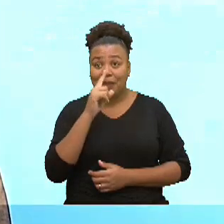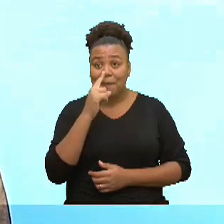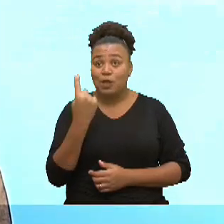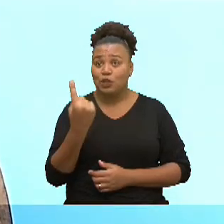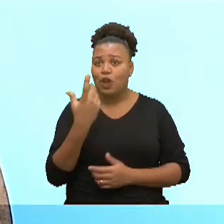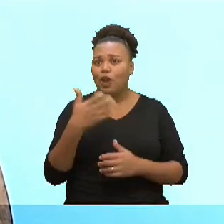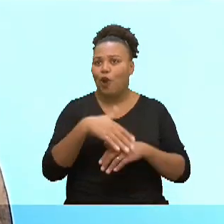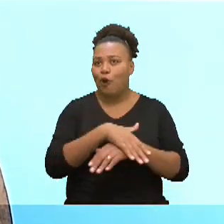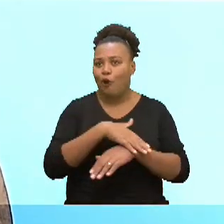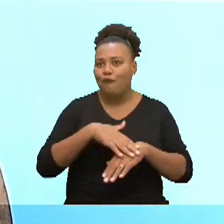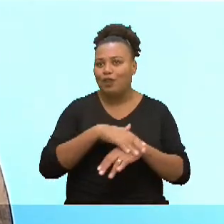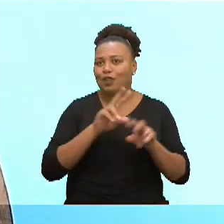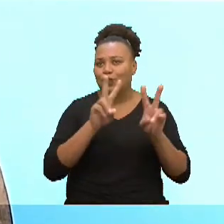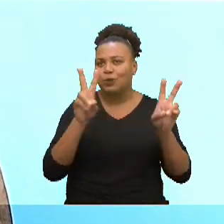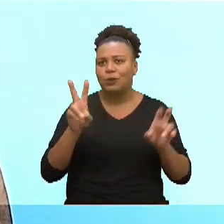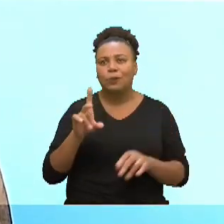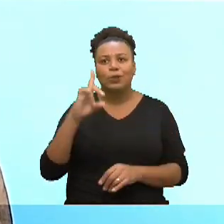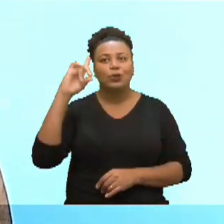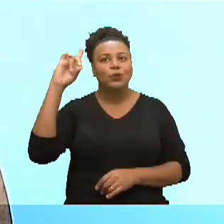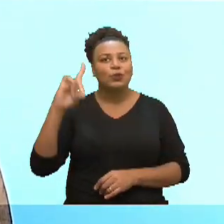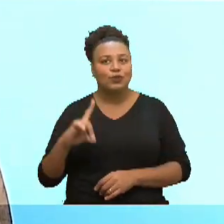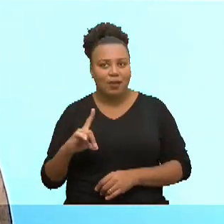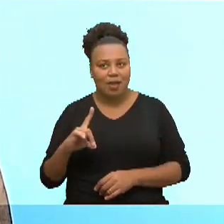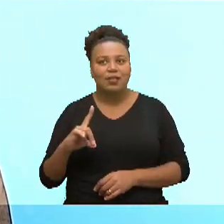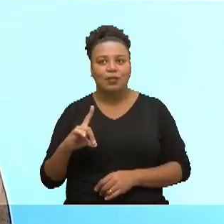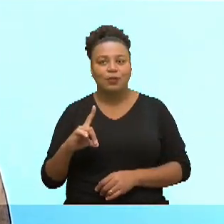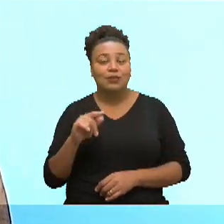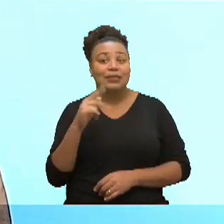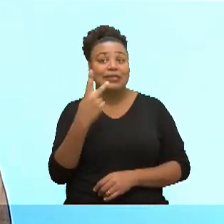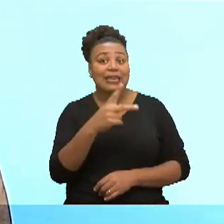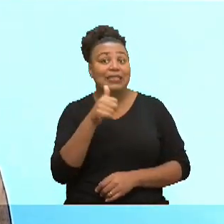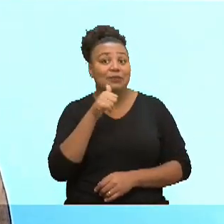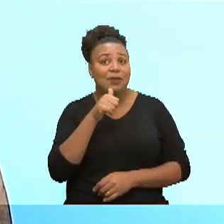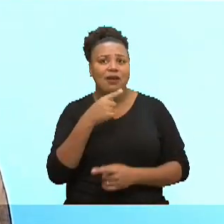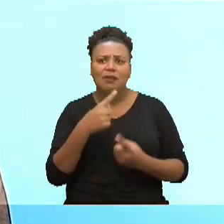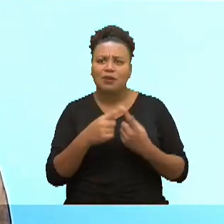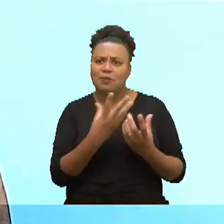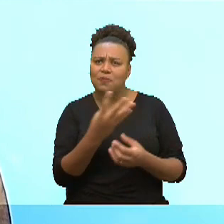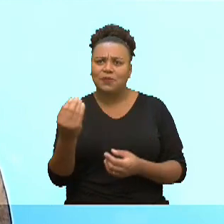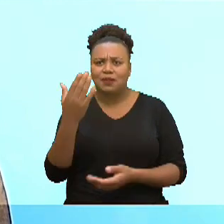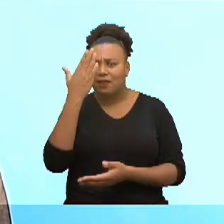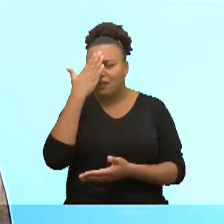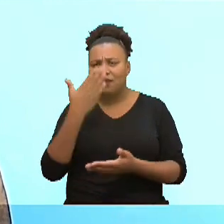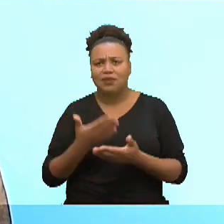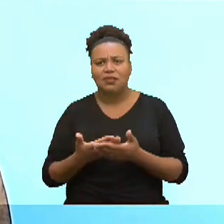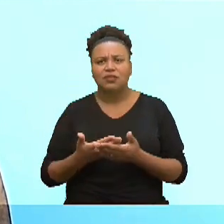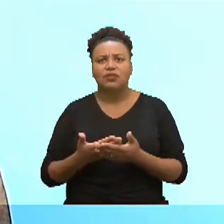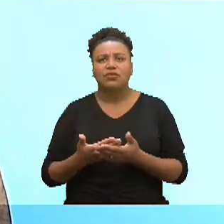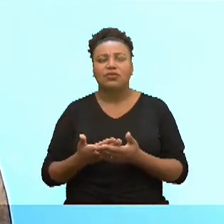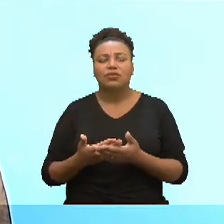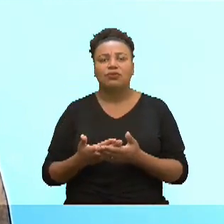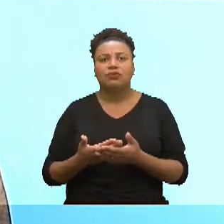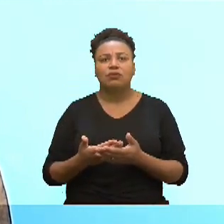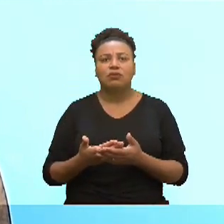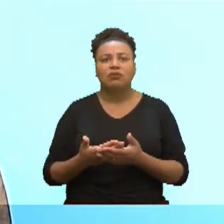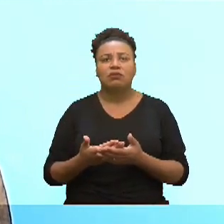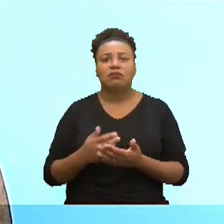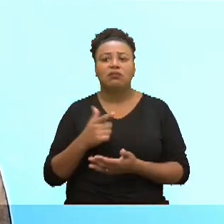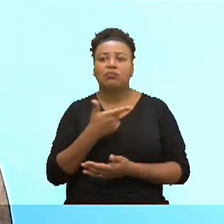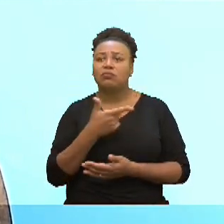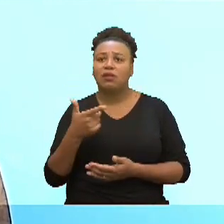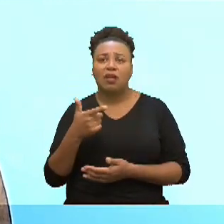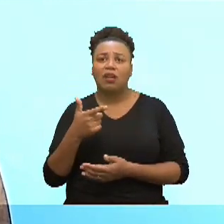contigo sobre o direito dessas mulheres, porque muitas acreditam que estão, que estão